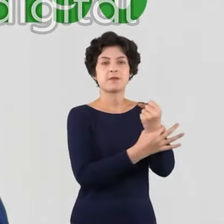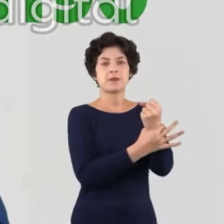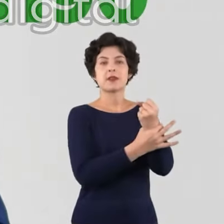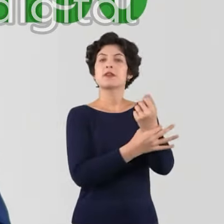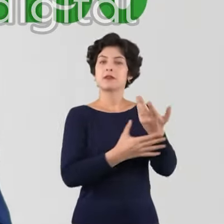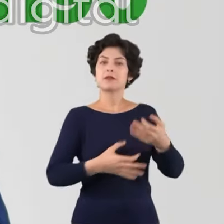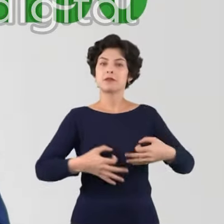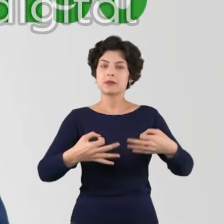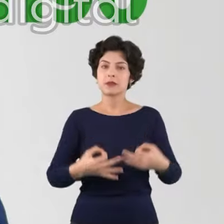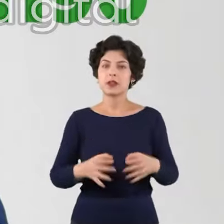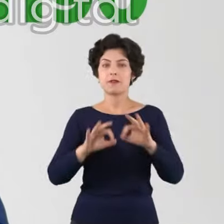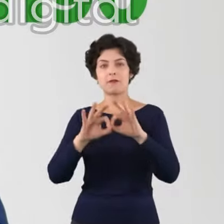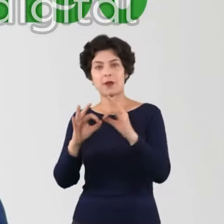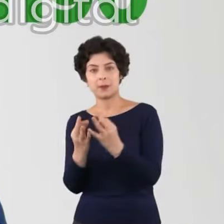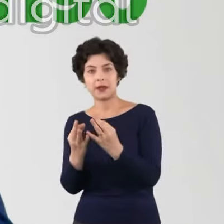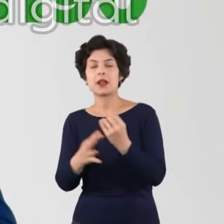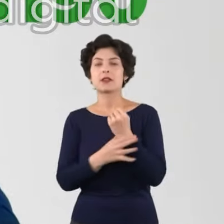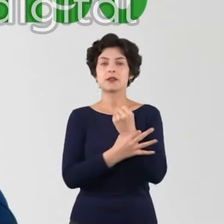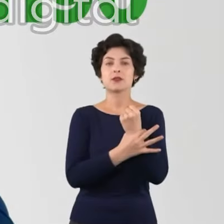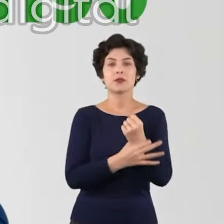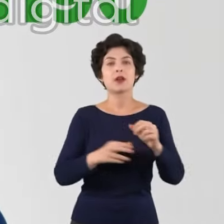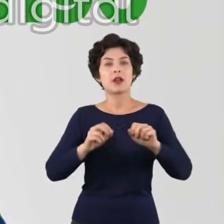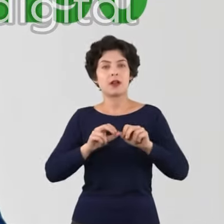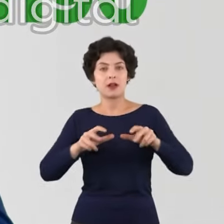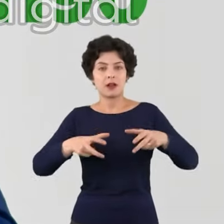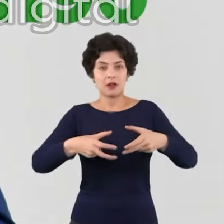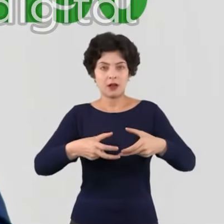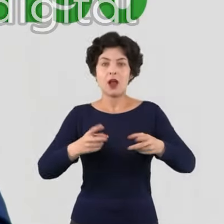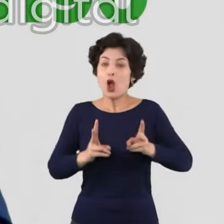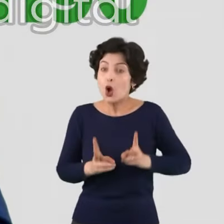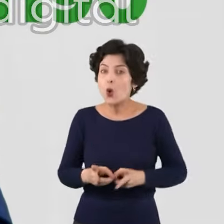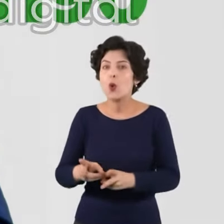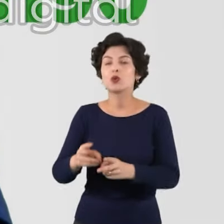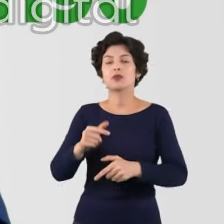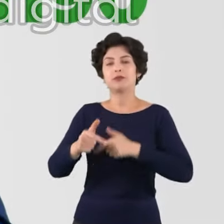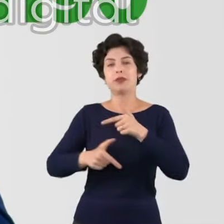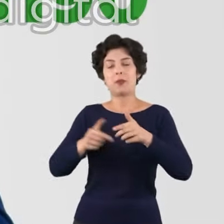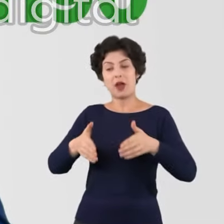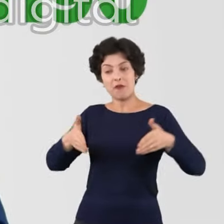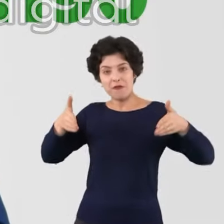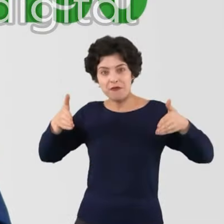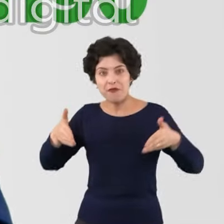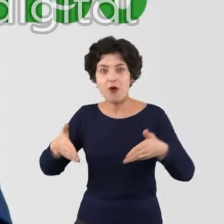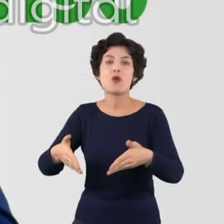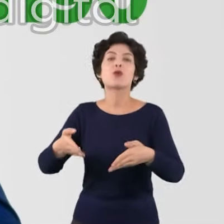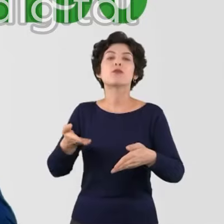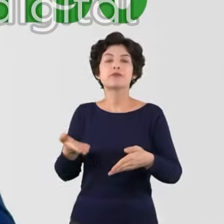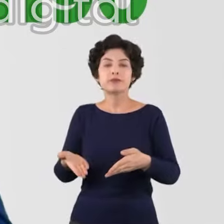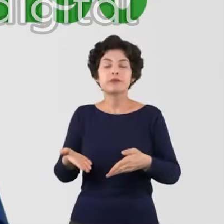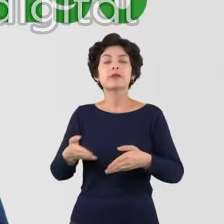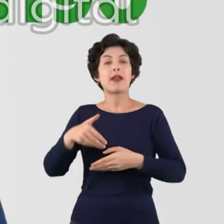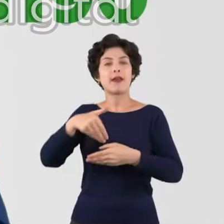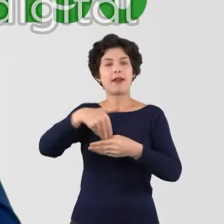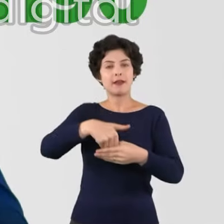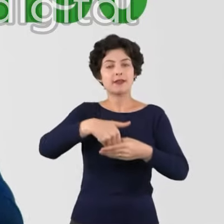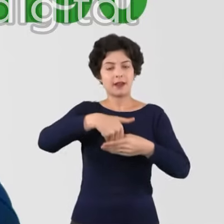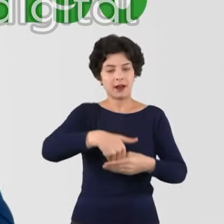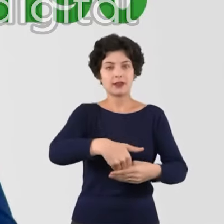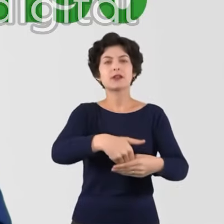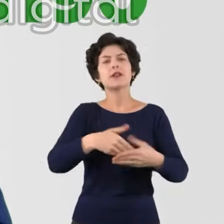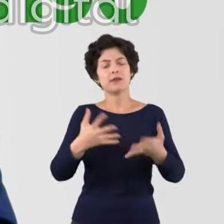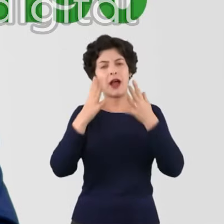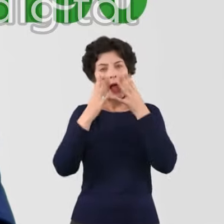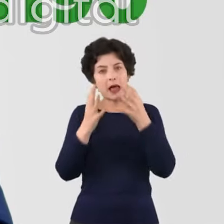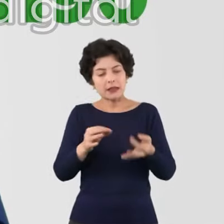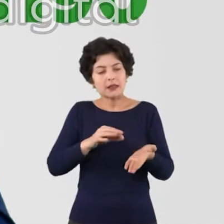sua segurança e da sua família. Na Câmara Municipal, vou continuar nesse propósito e nessa rota. Nessas eleições, se